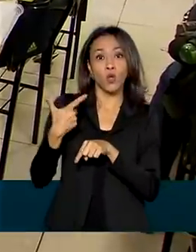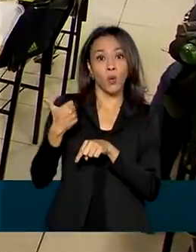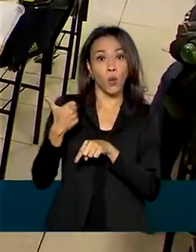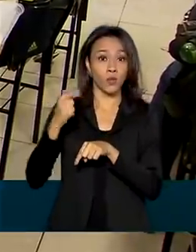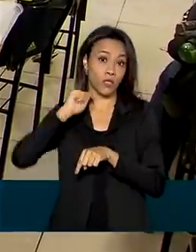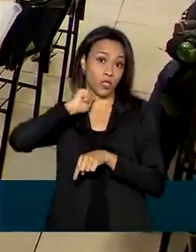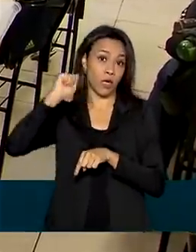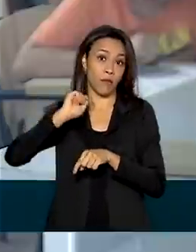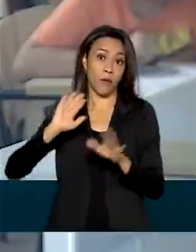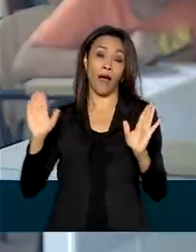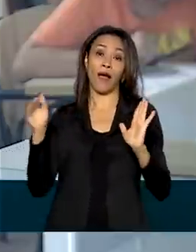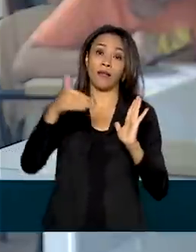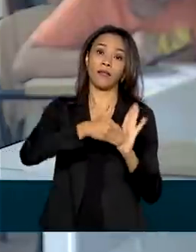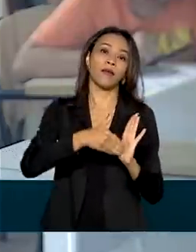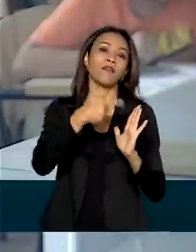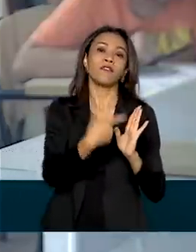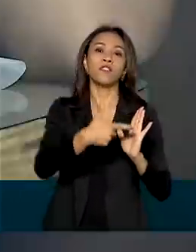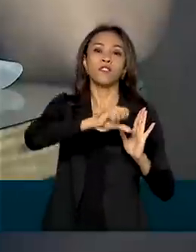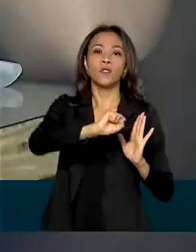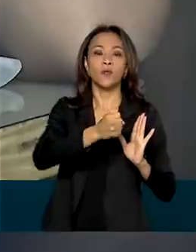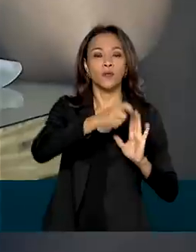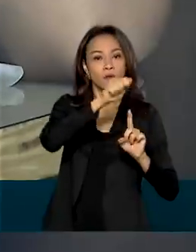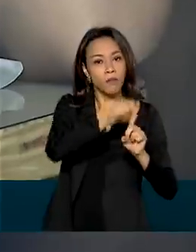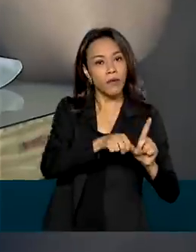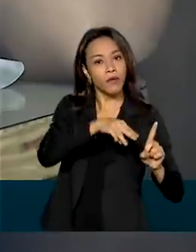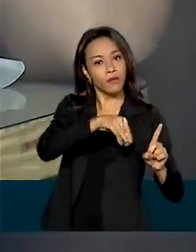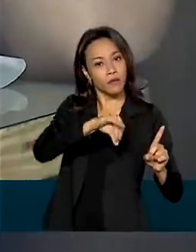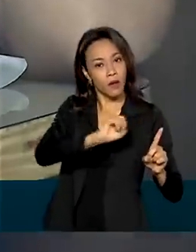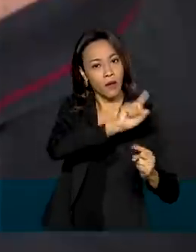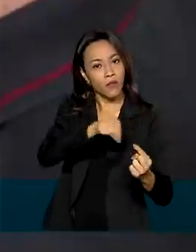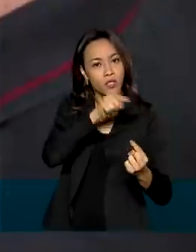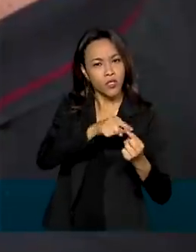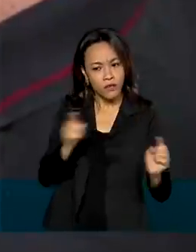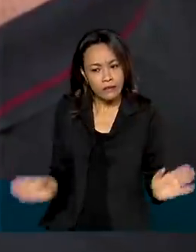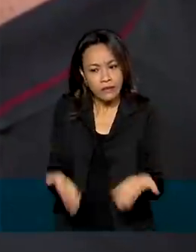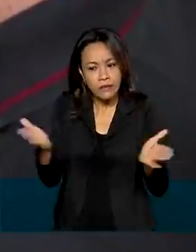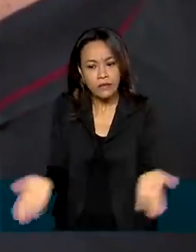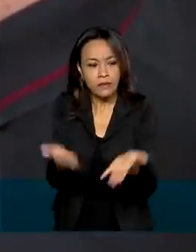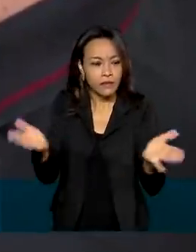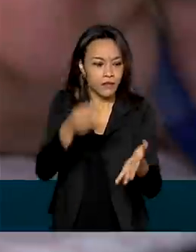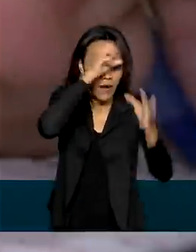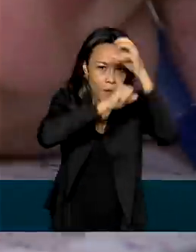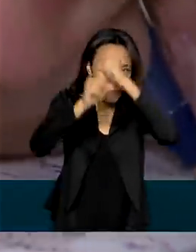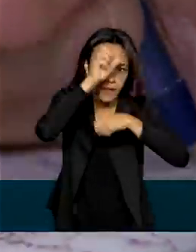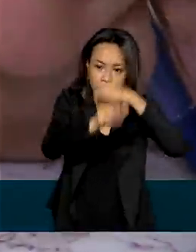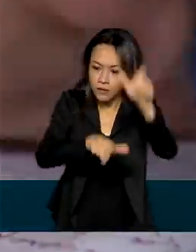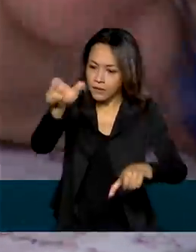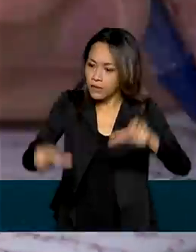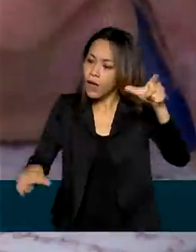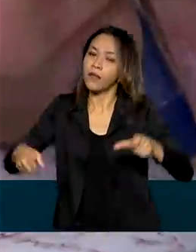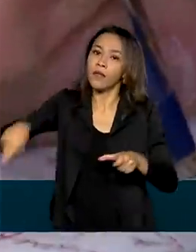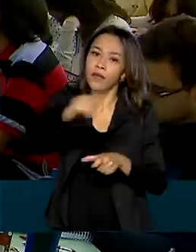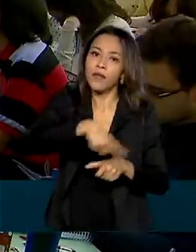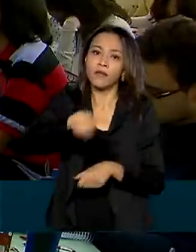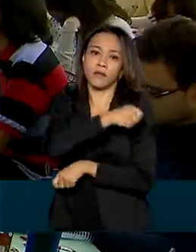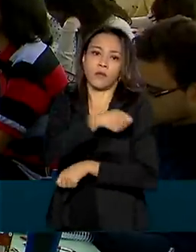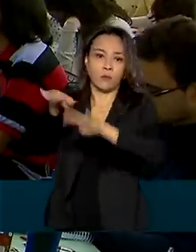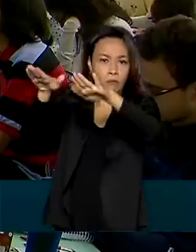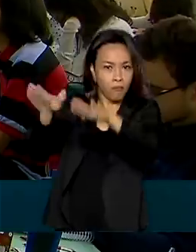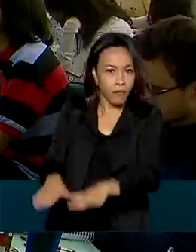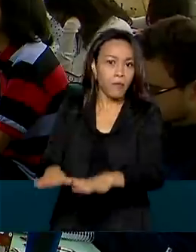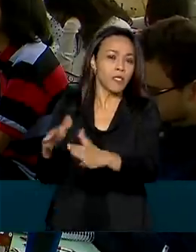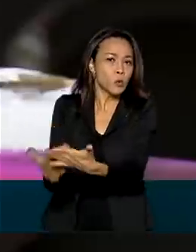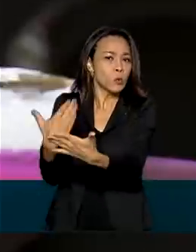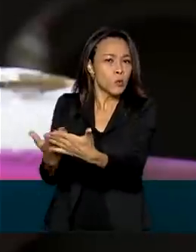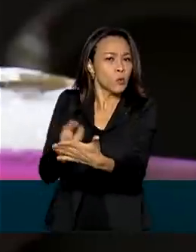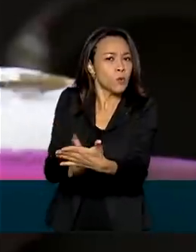vai até 28 de maio. O objetivo é incentivar a aprendizagem e a permanência de estudantes matriculados nos anos